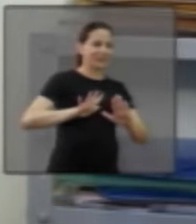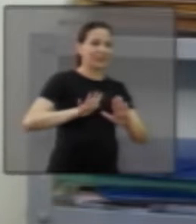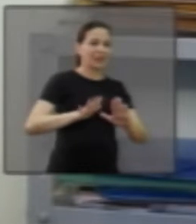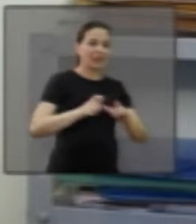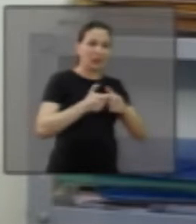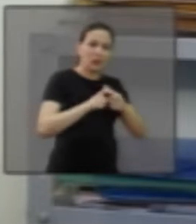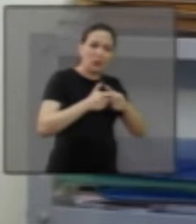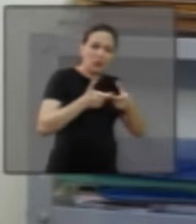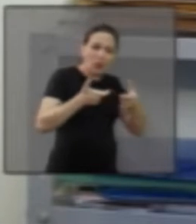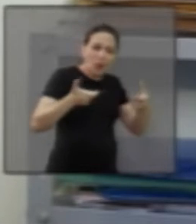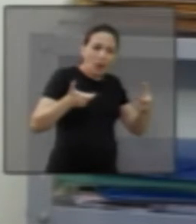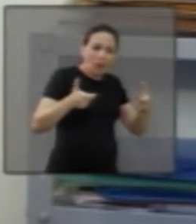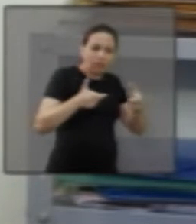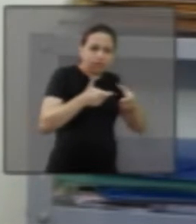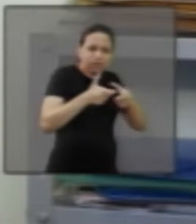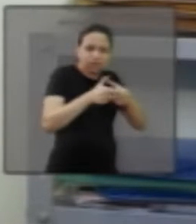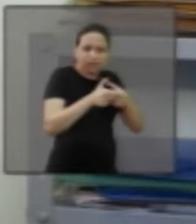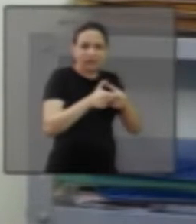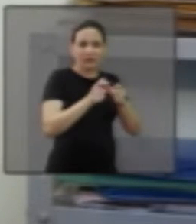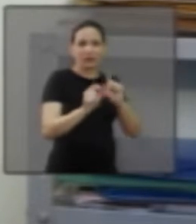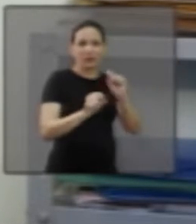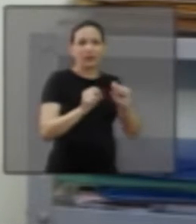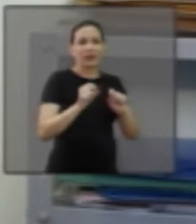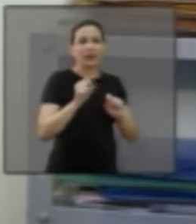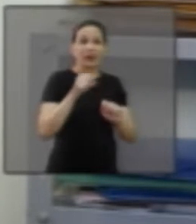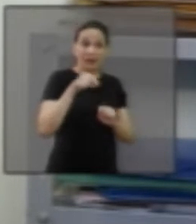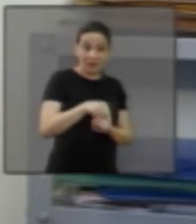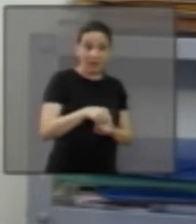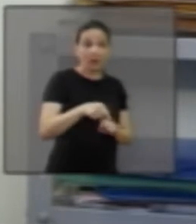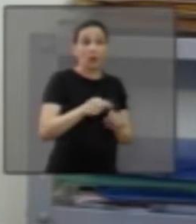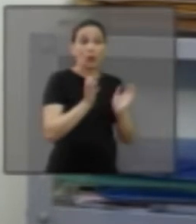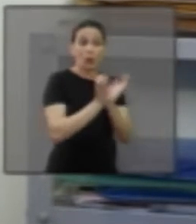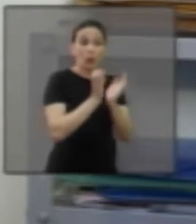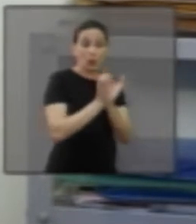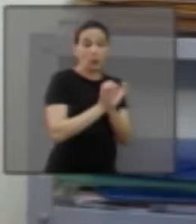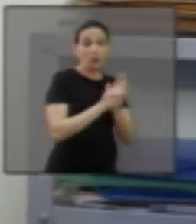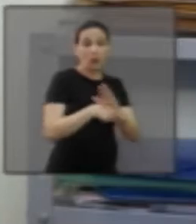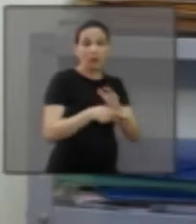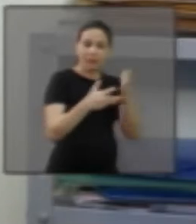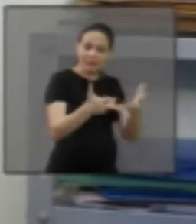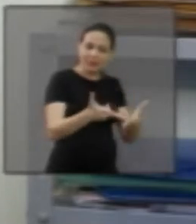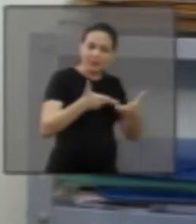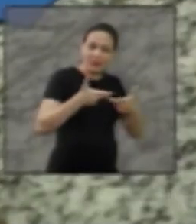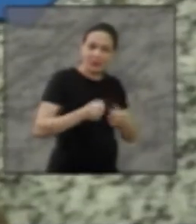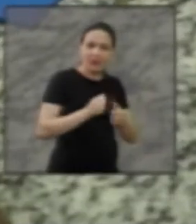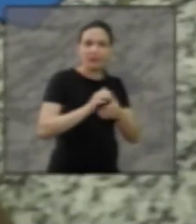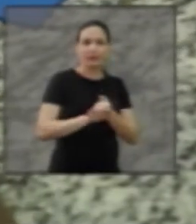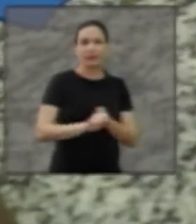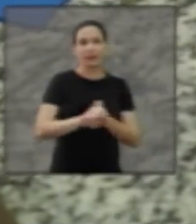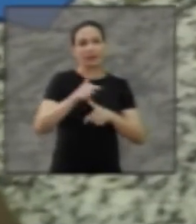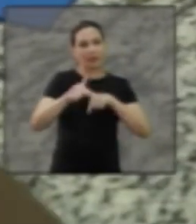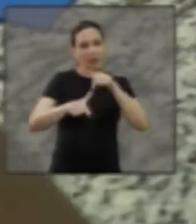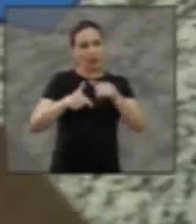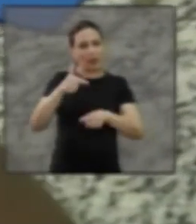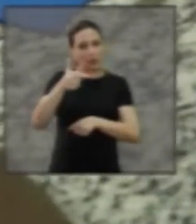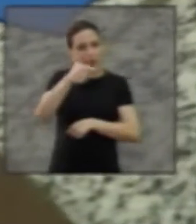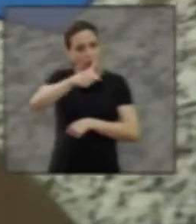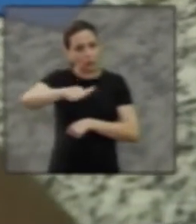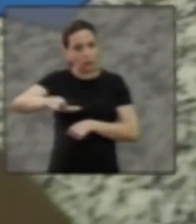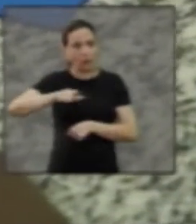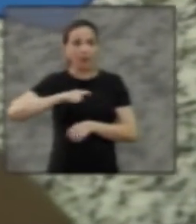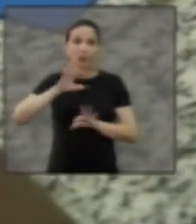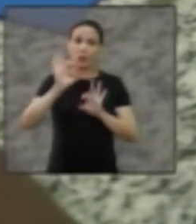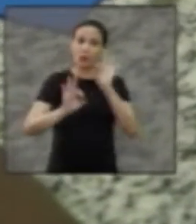interesse, foi acabando, acabando, né? No caso das meninas, está sendo interessante, porque elas estão aderindo. Para esse trabalho